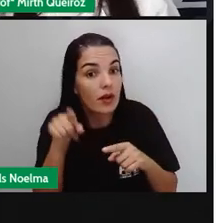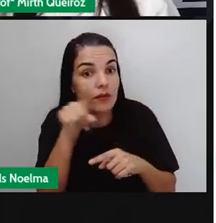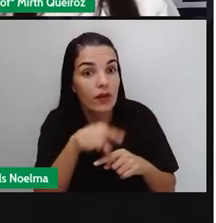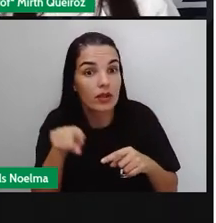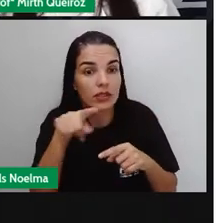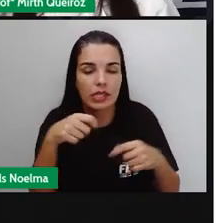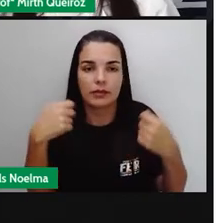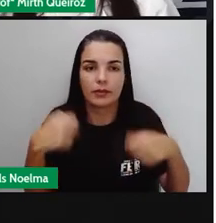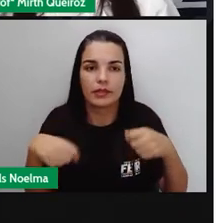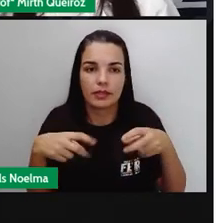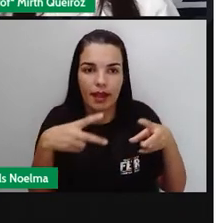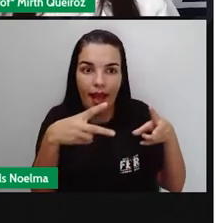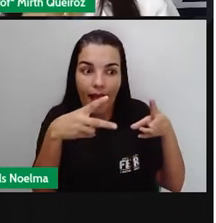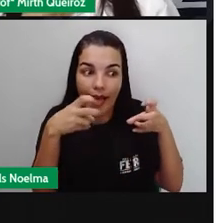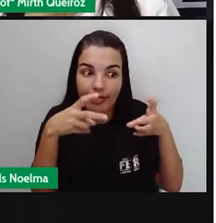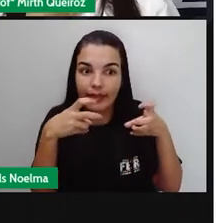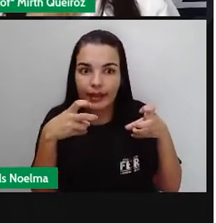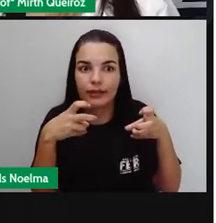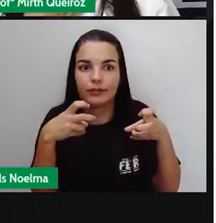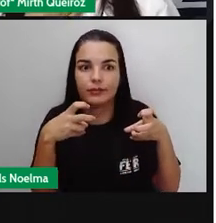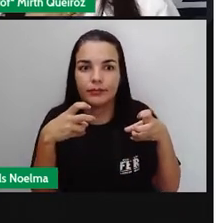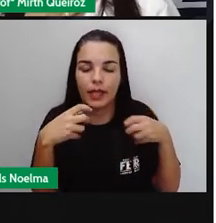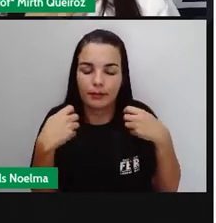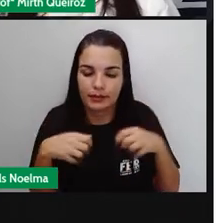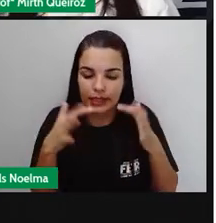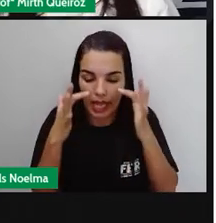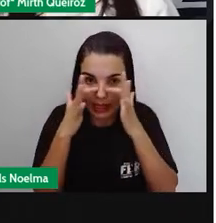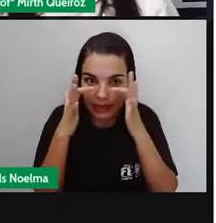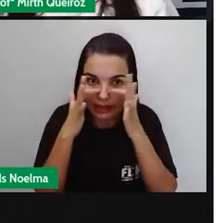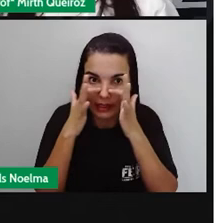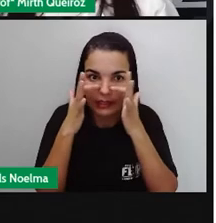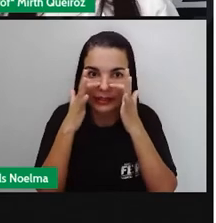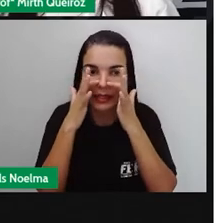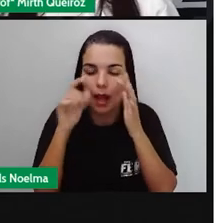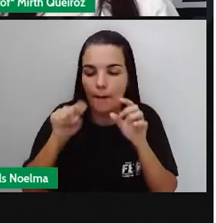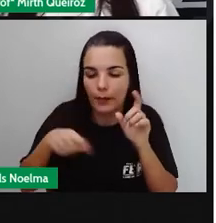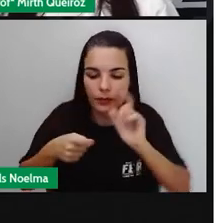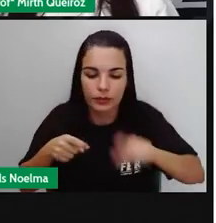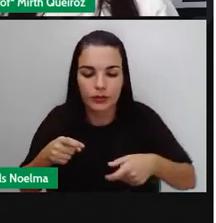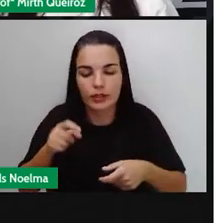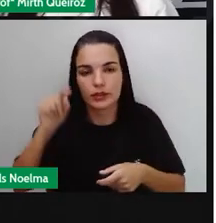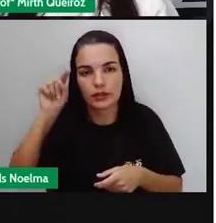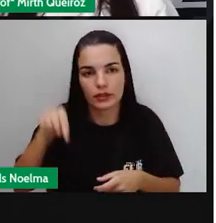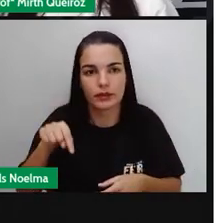hora da sua escrita, né? Prestar atenção aí na pontuação.